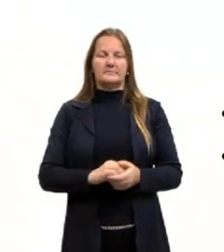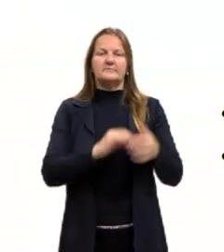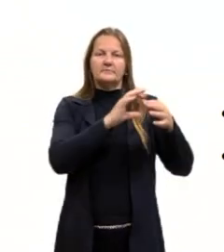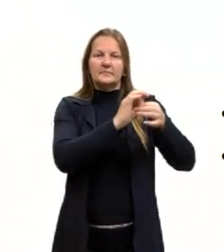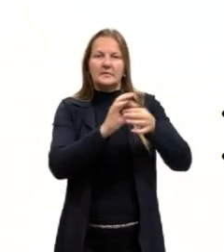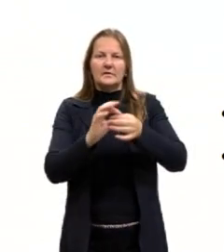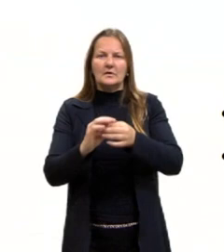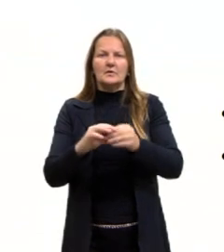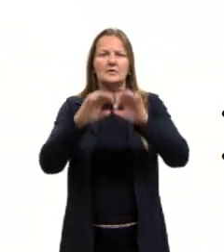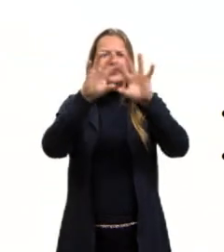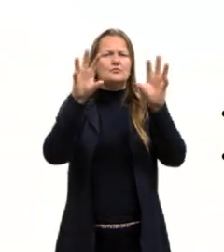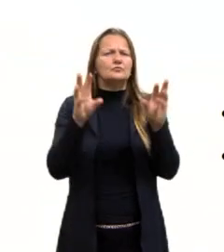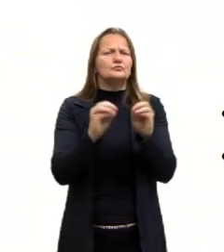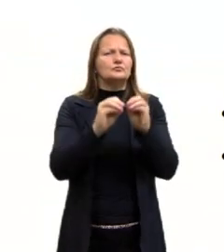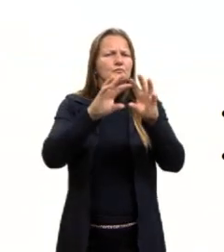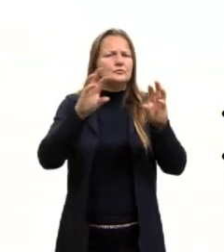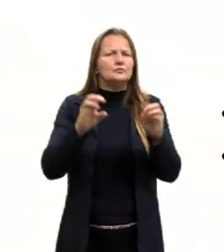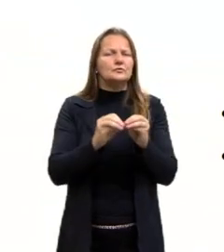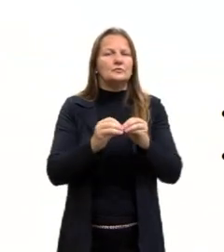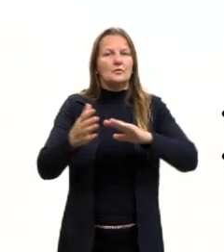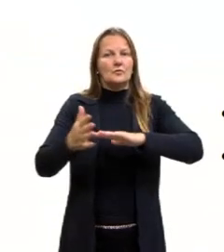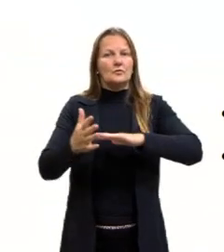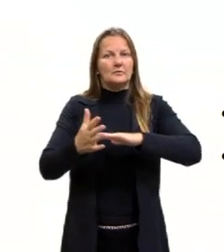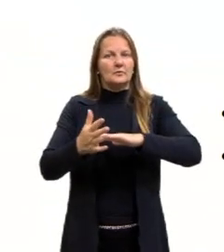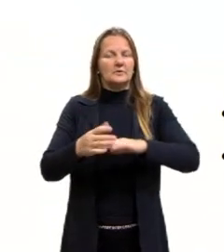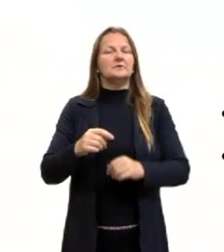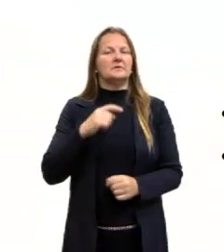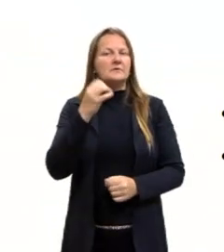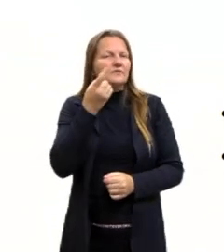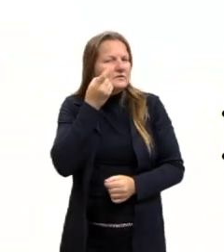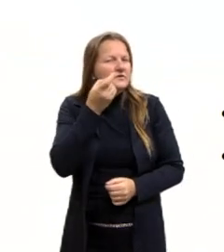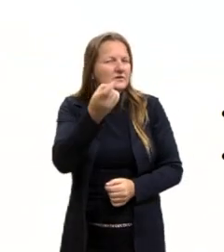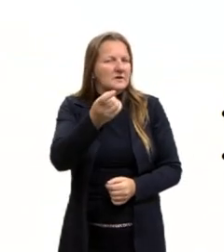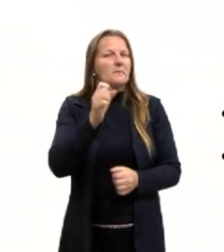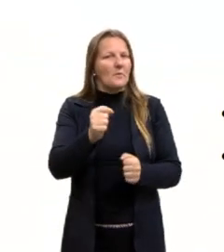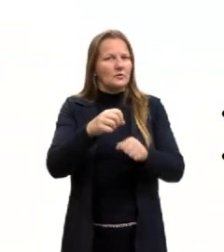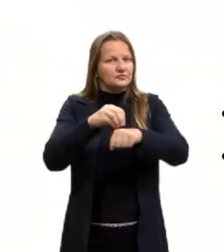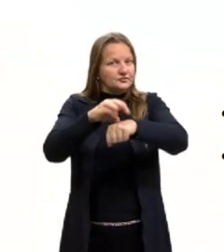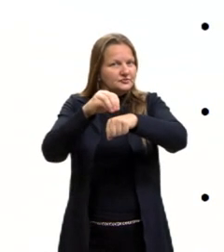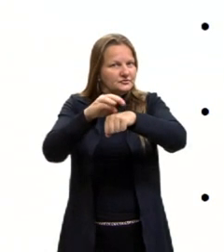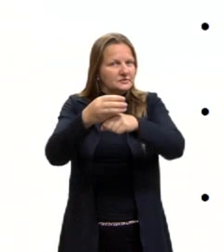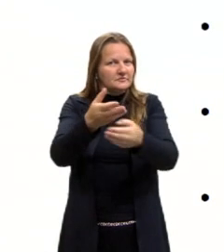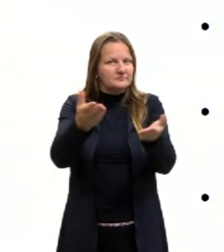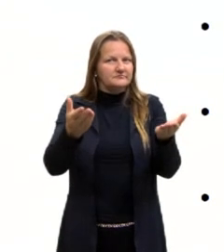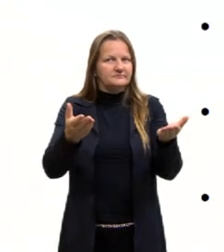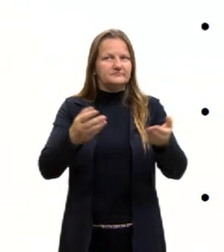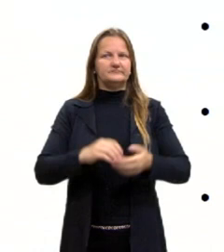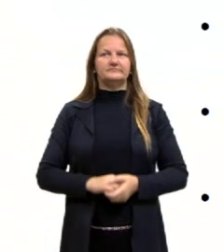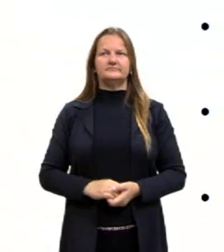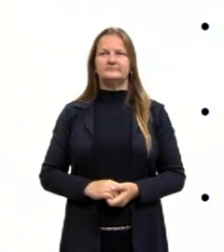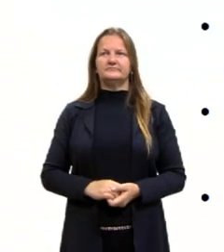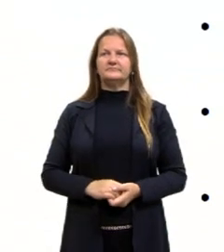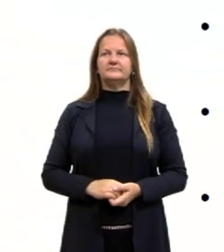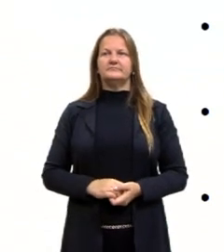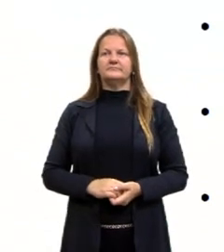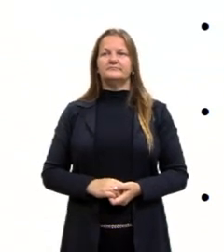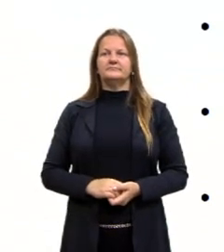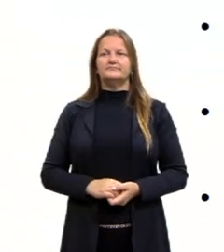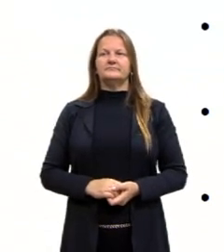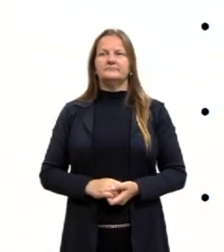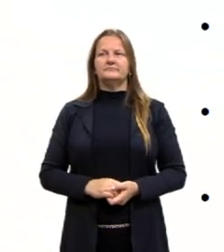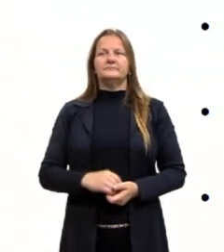resumos muito legais da Idade Contemporânea. Quem tiver interesse, fica de recomendação aí. E um